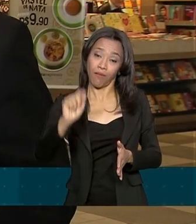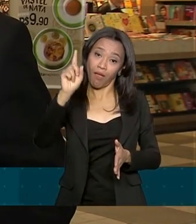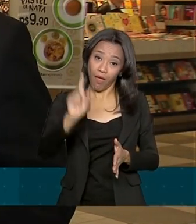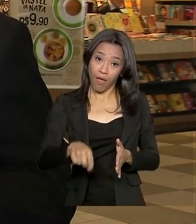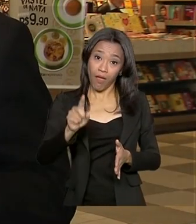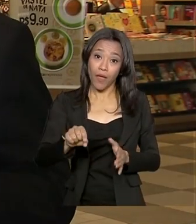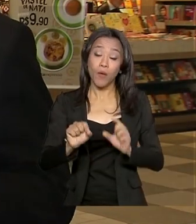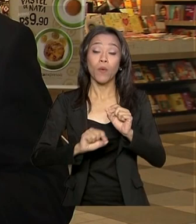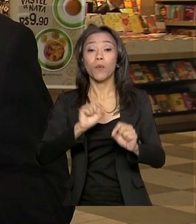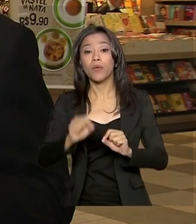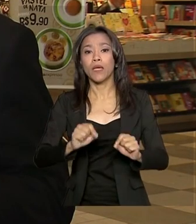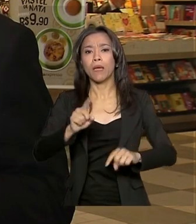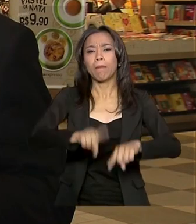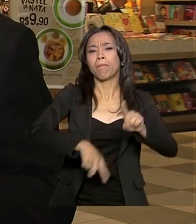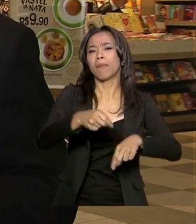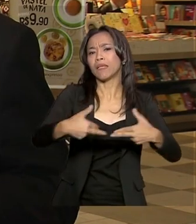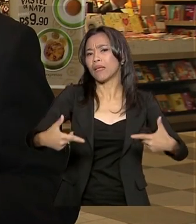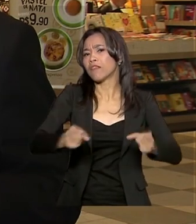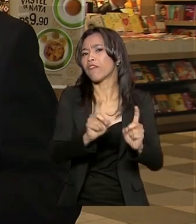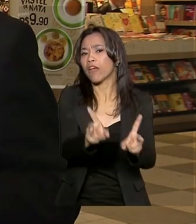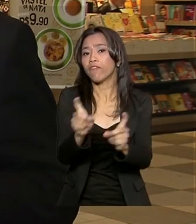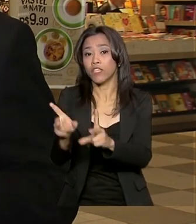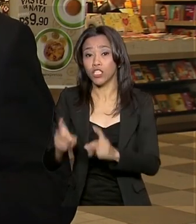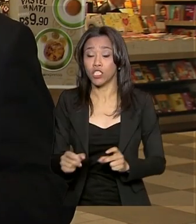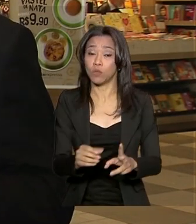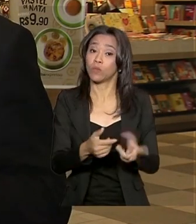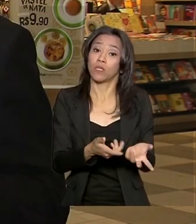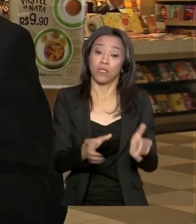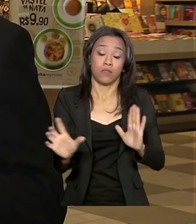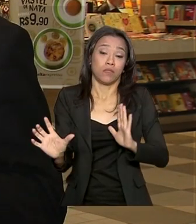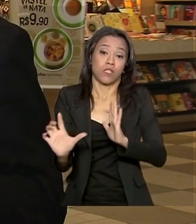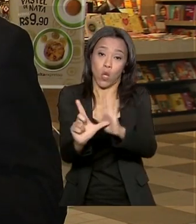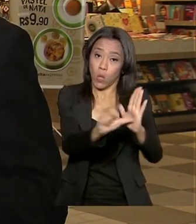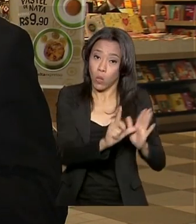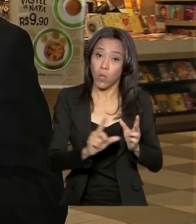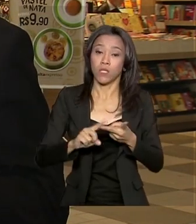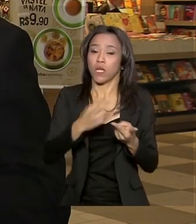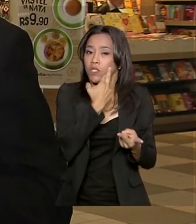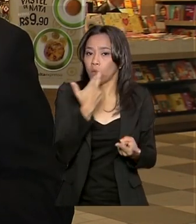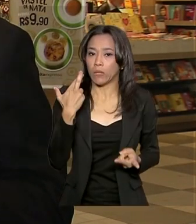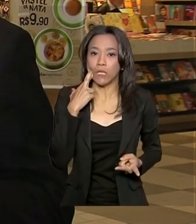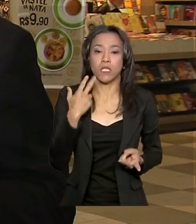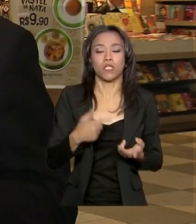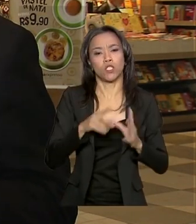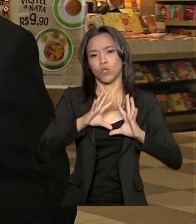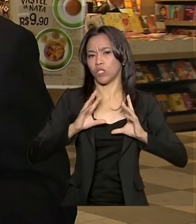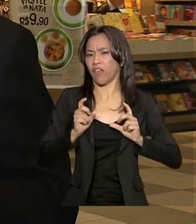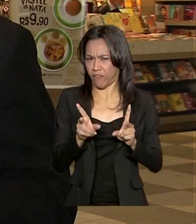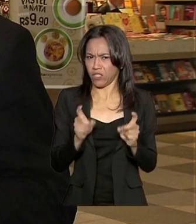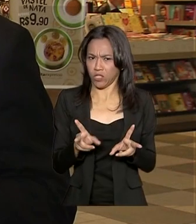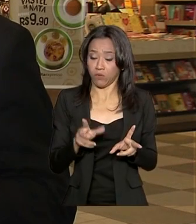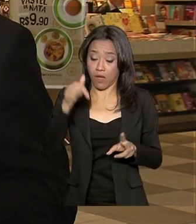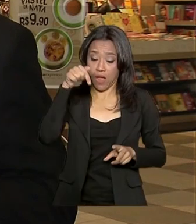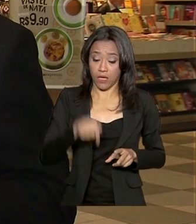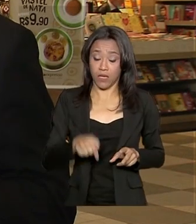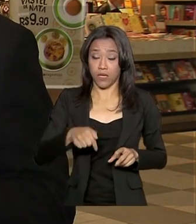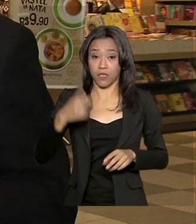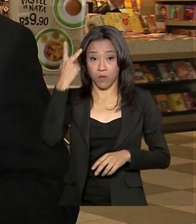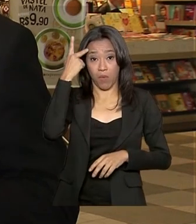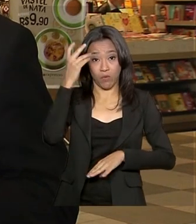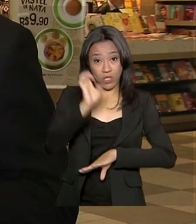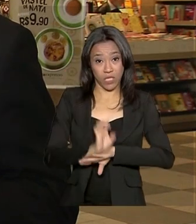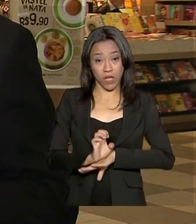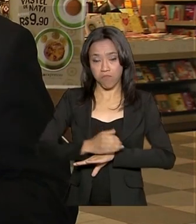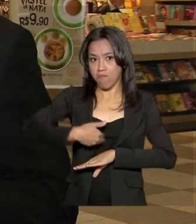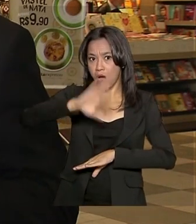custo-benefício dos produtos comercializados das lanchonetes e restaurantes dos aeroportos brasileiros. Aqui em Congonhas, um dos